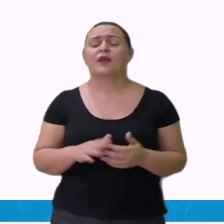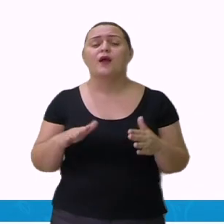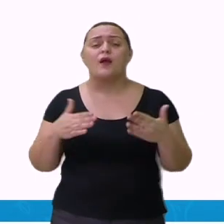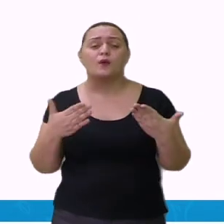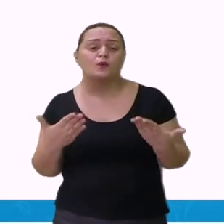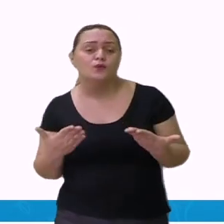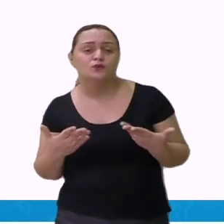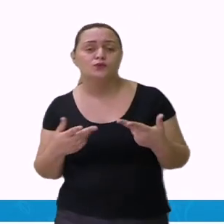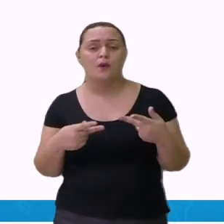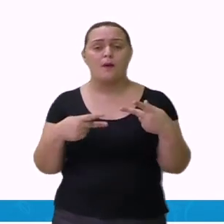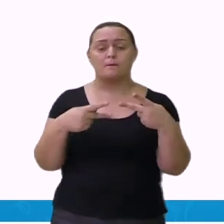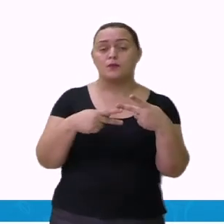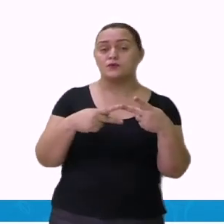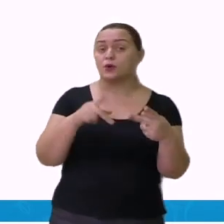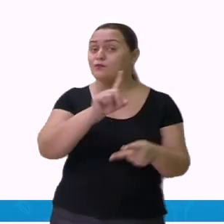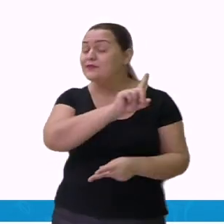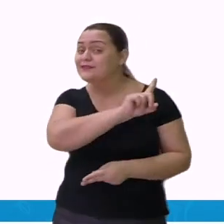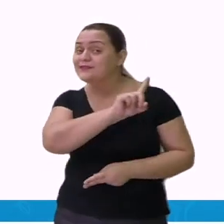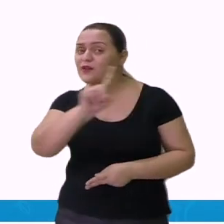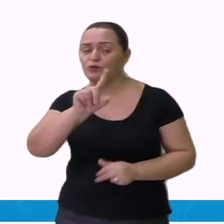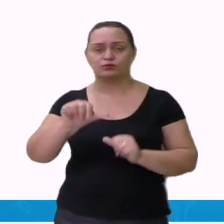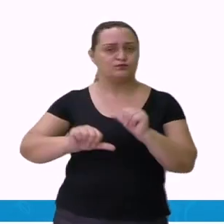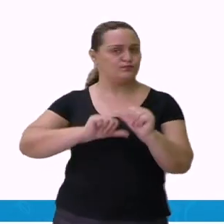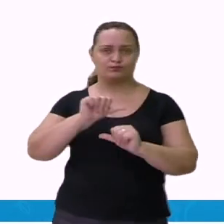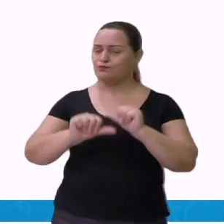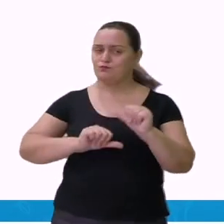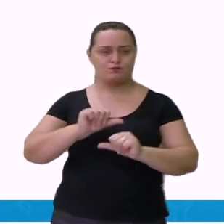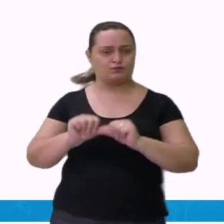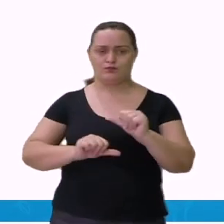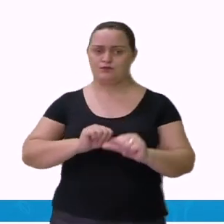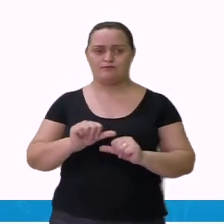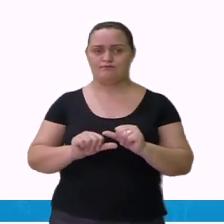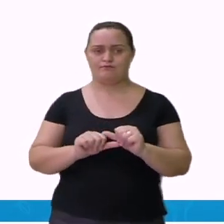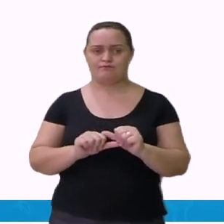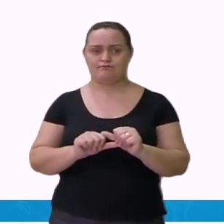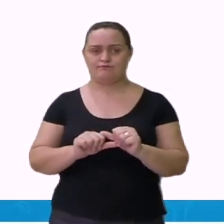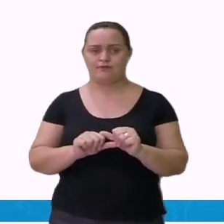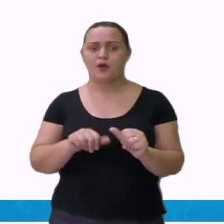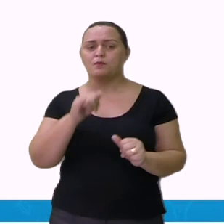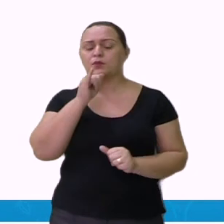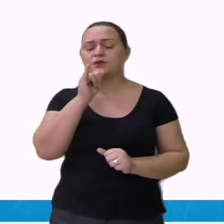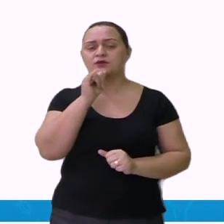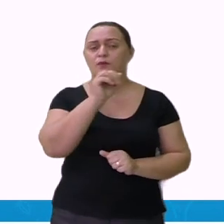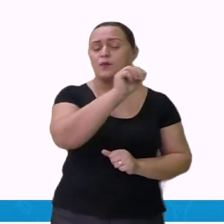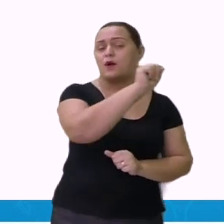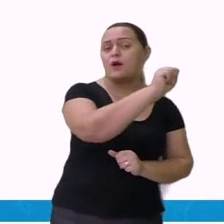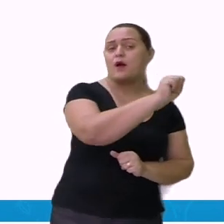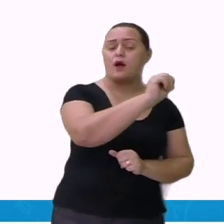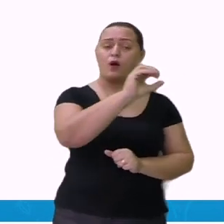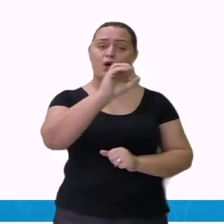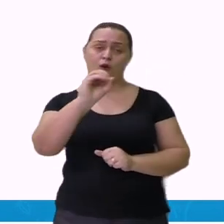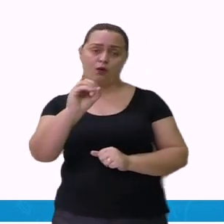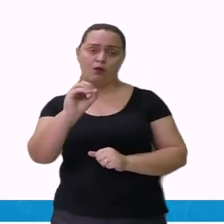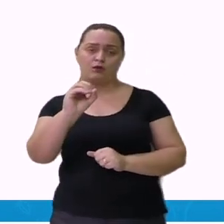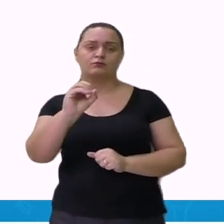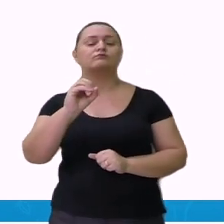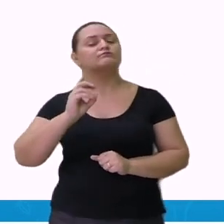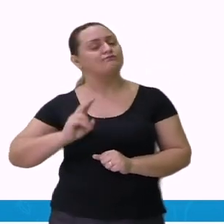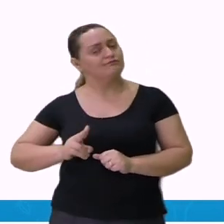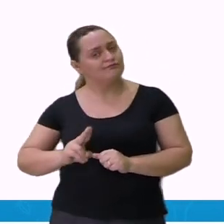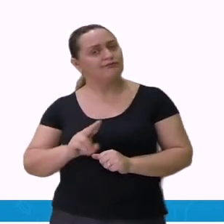A, ao, é a preposição A mais o artigo O, AUS, é a